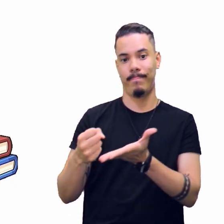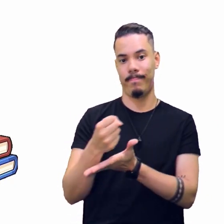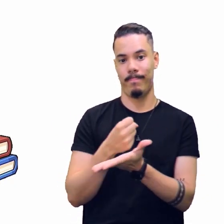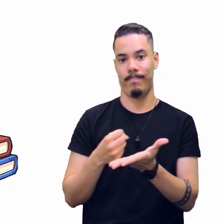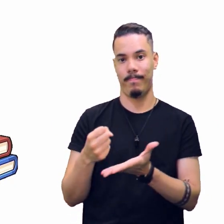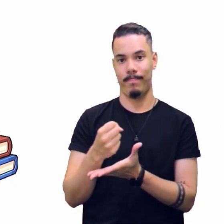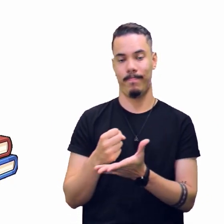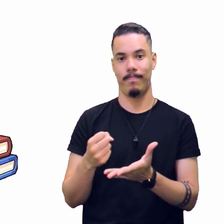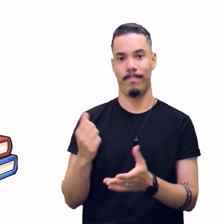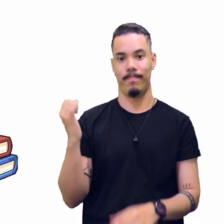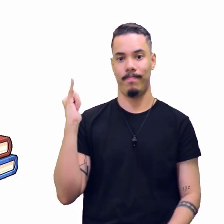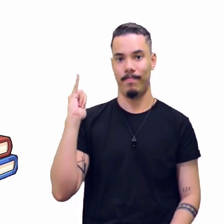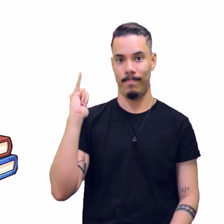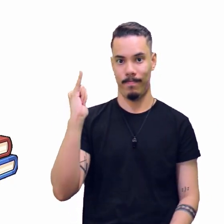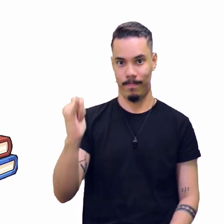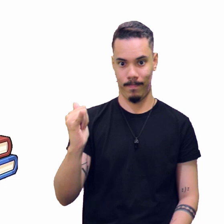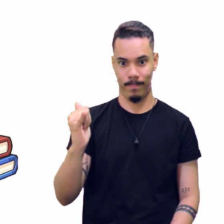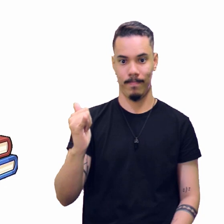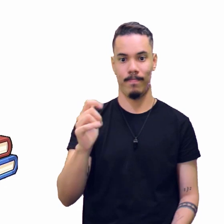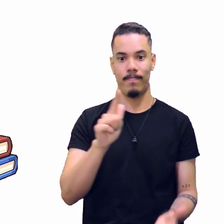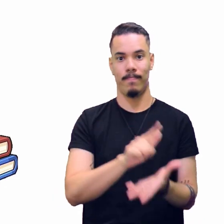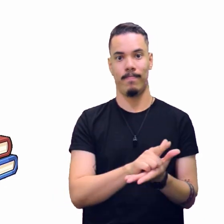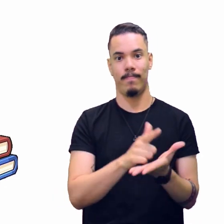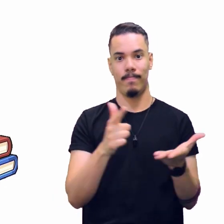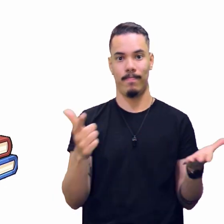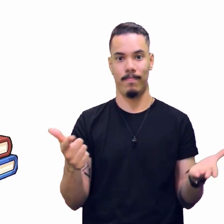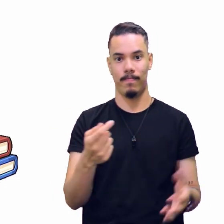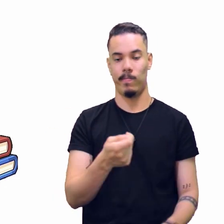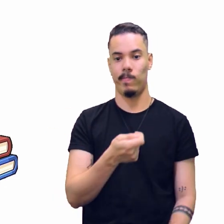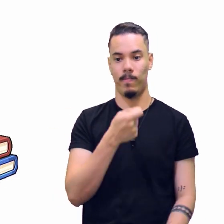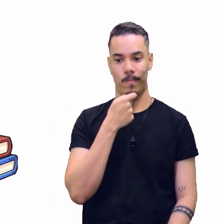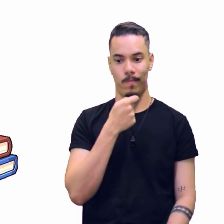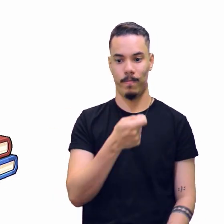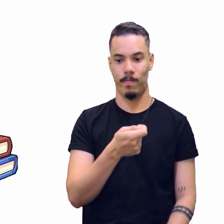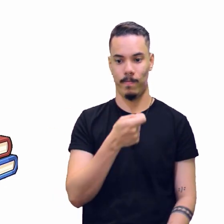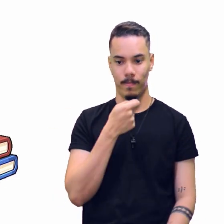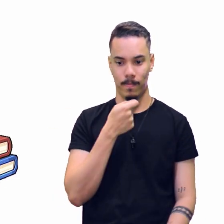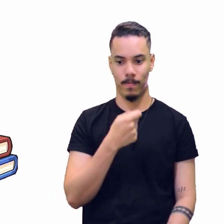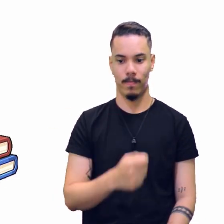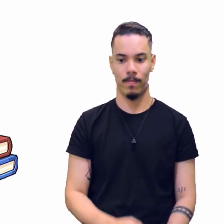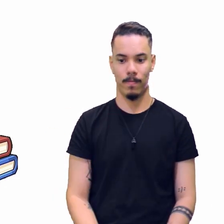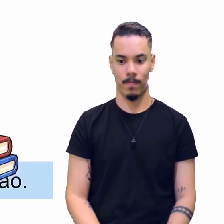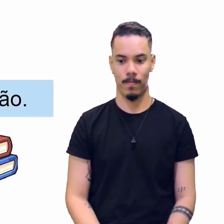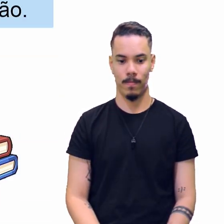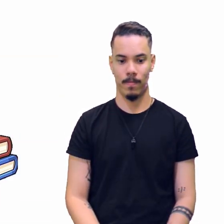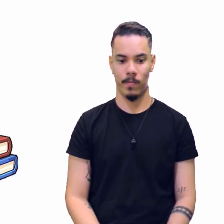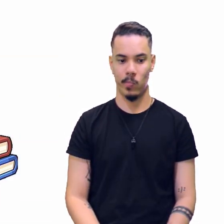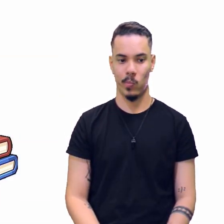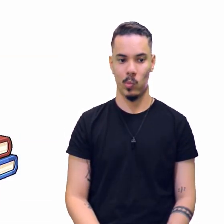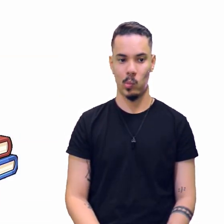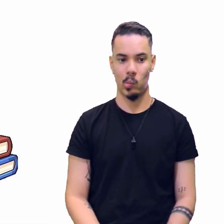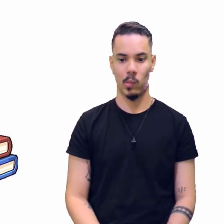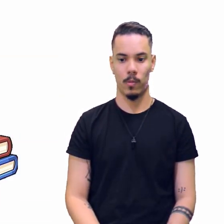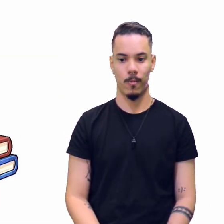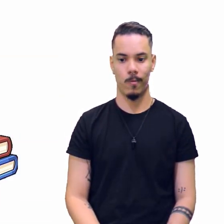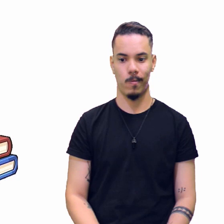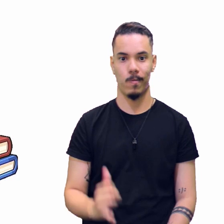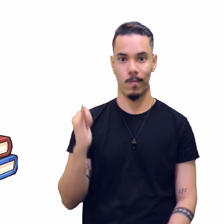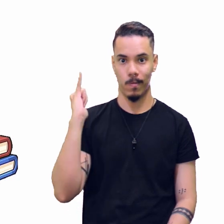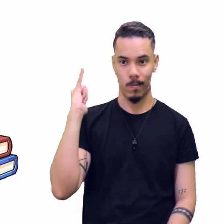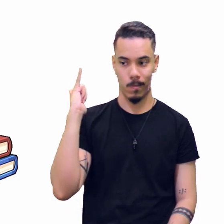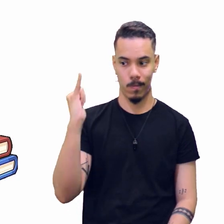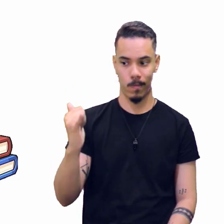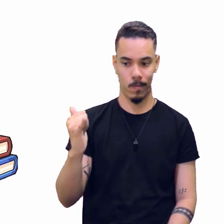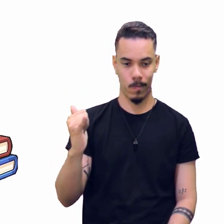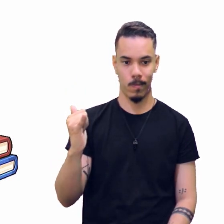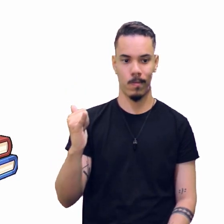entre notícia e reportagem? Então, vamos lá. A notícia